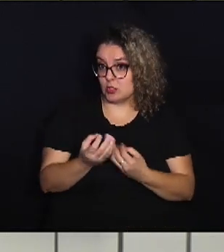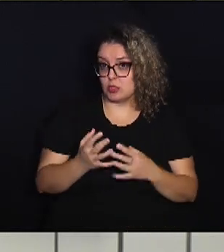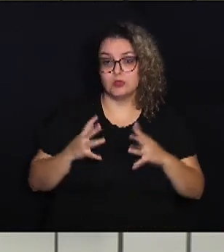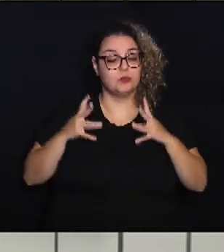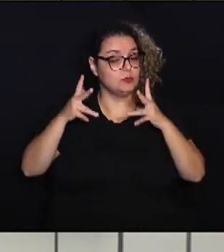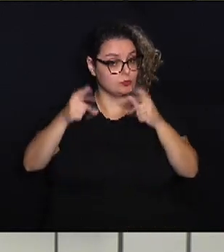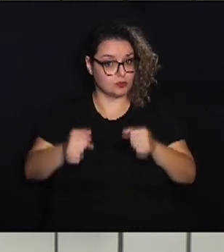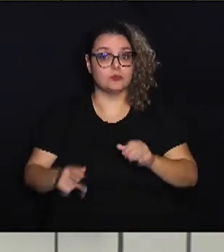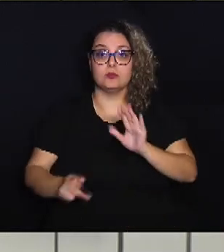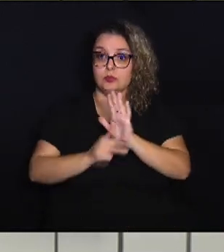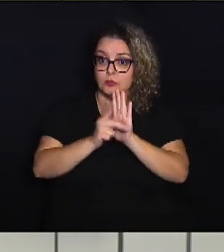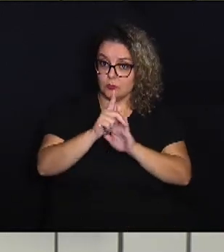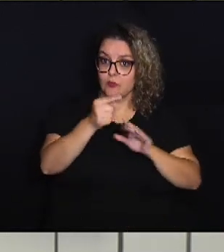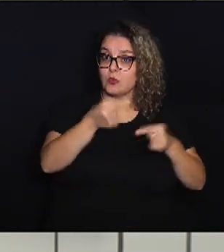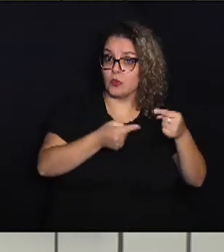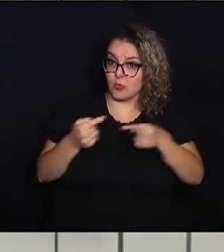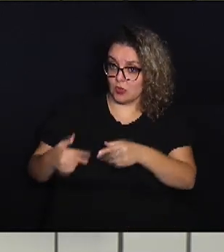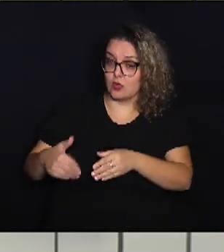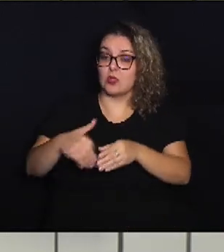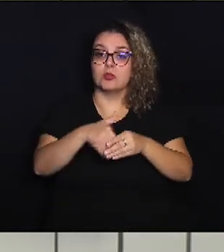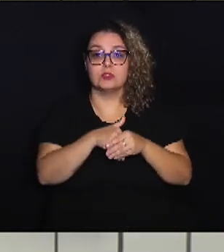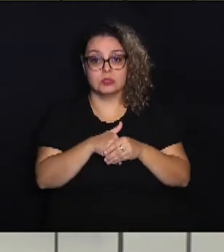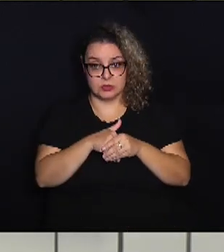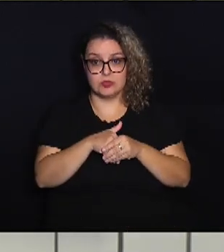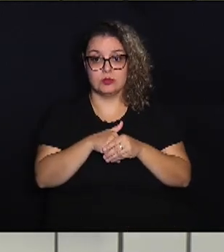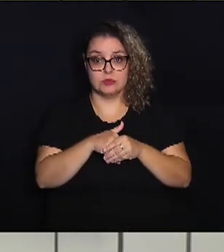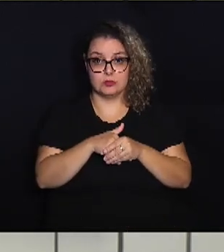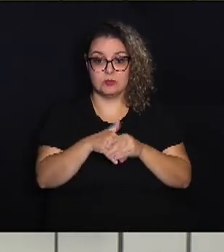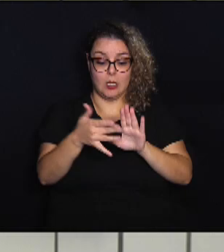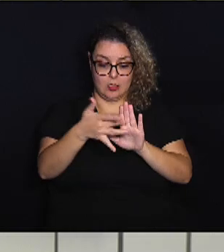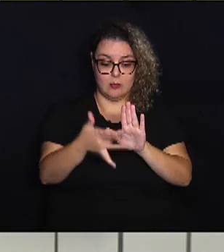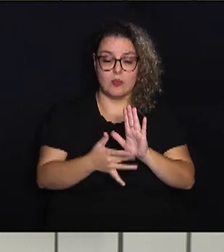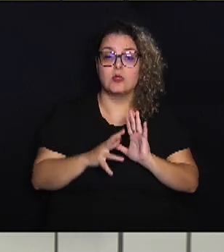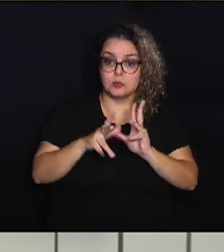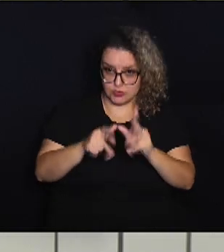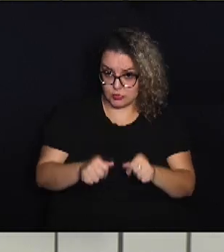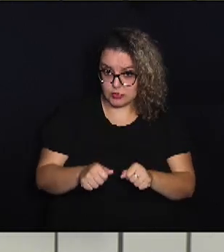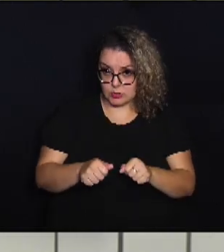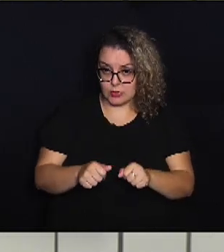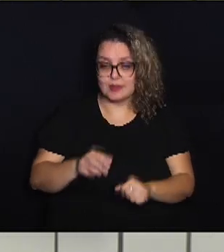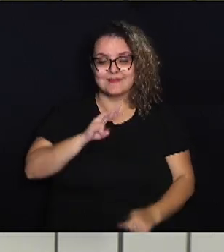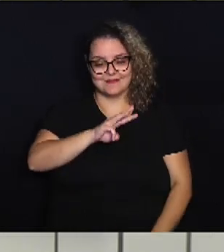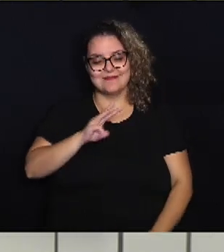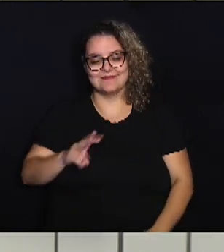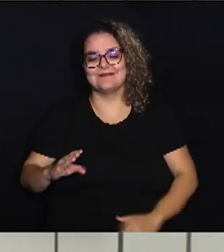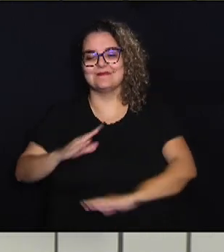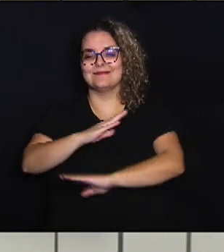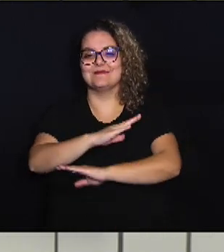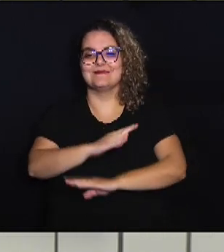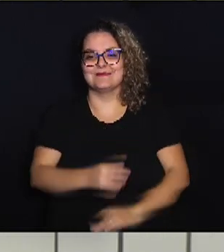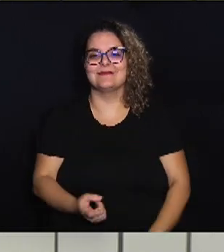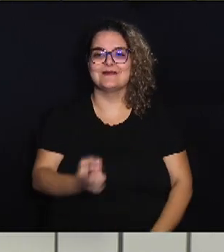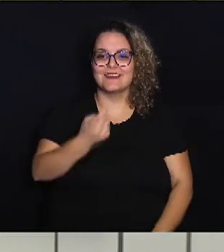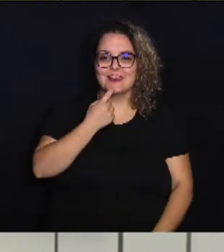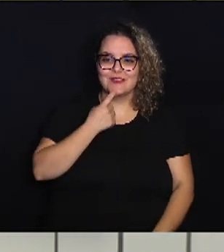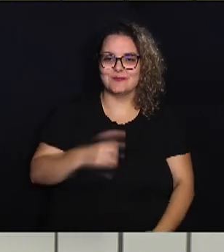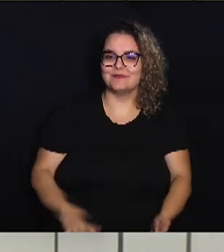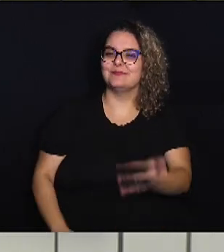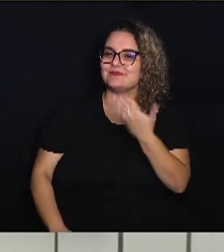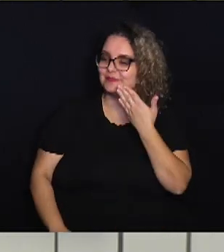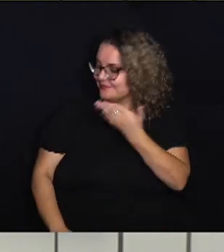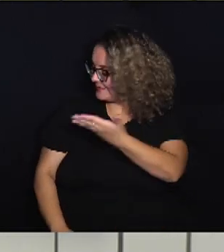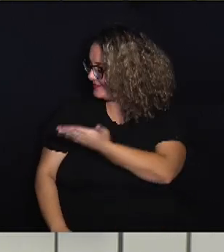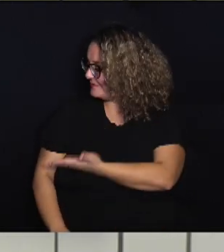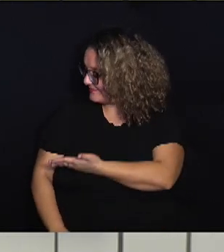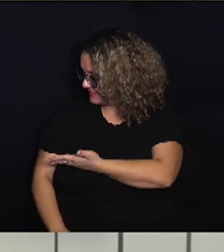todos os projetos que serão discutidos e votados, a pauta completa. É só entrar no site da Câmara, campinas.sp